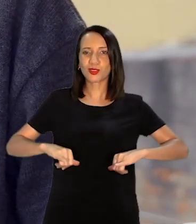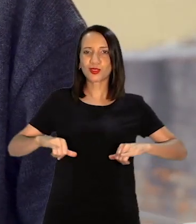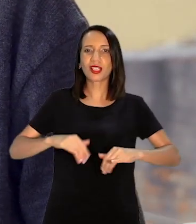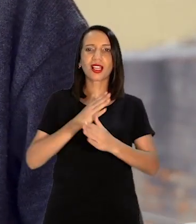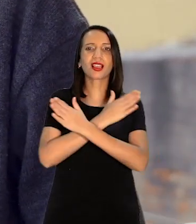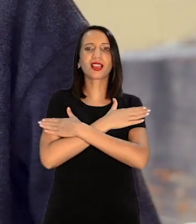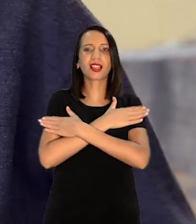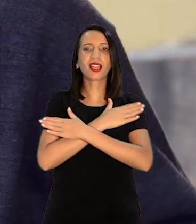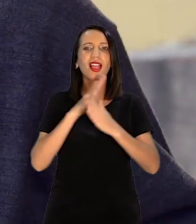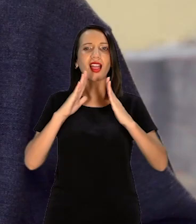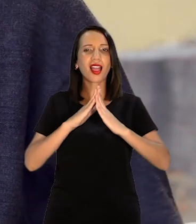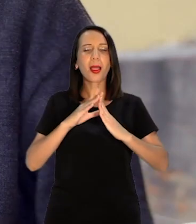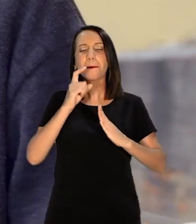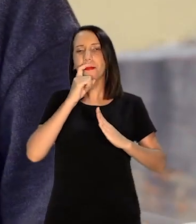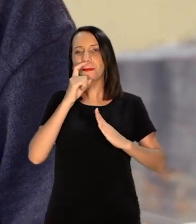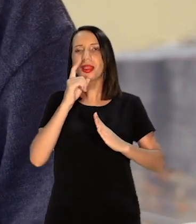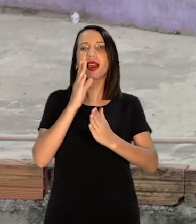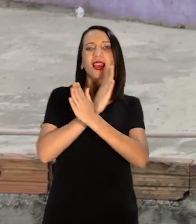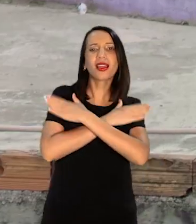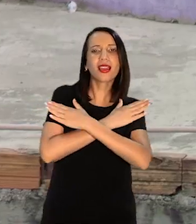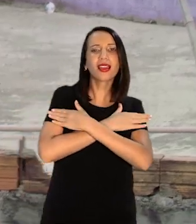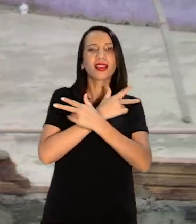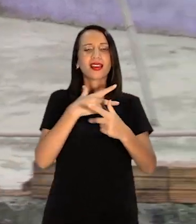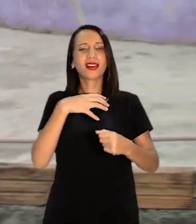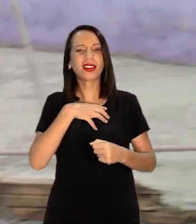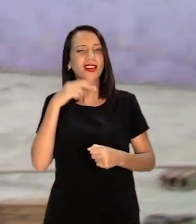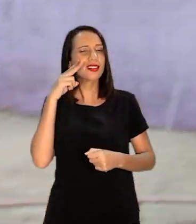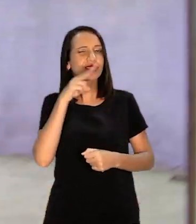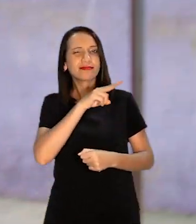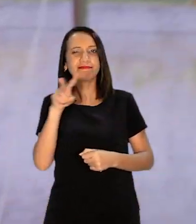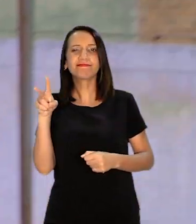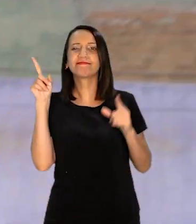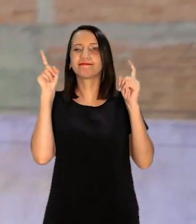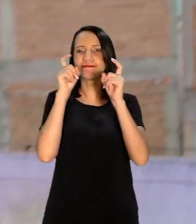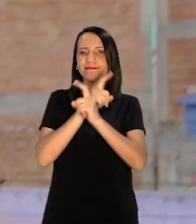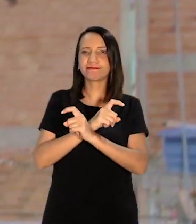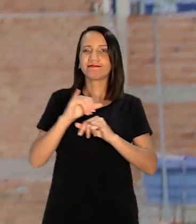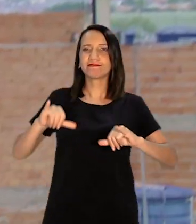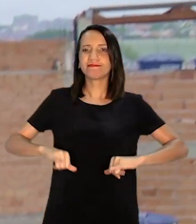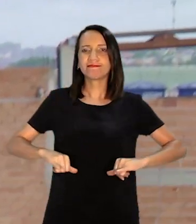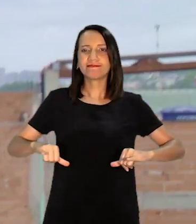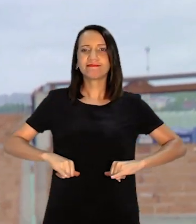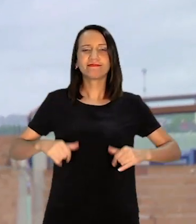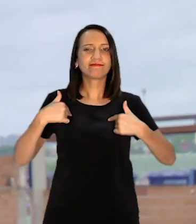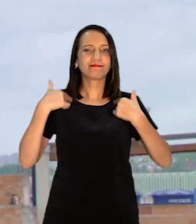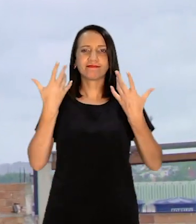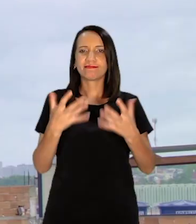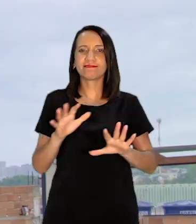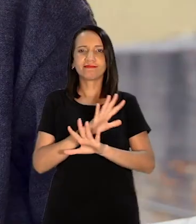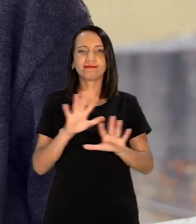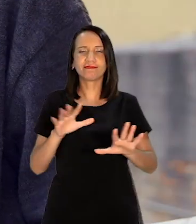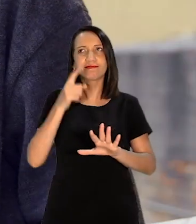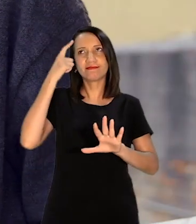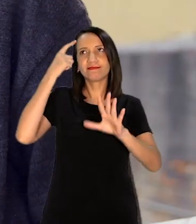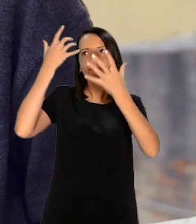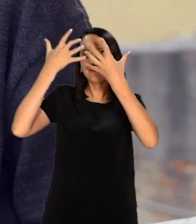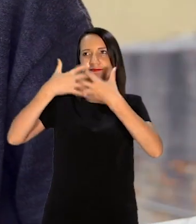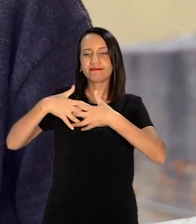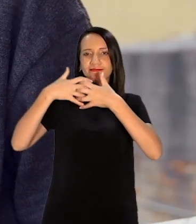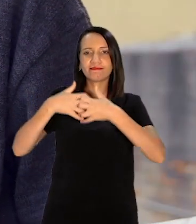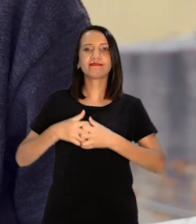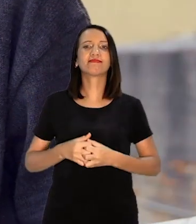Meu pai Desempregado Muito tempo Eu vi o quanto Aquilo era difícil Era sofrer E eu não queria Aquilo pra mim Então foi o meu raciocínio De